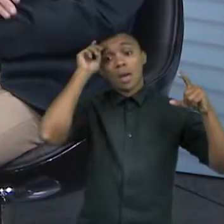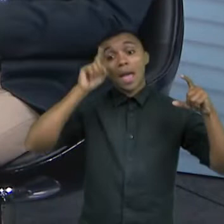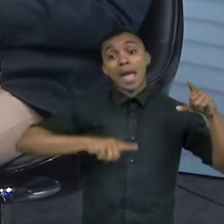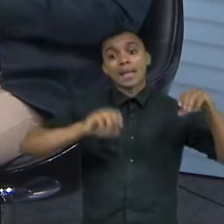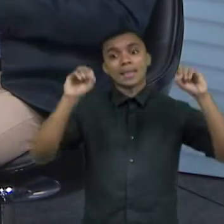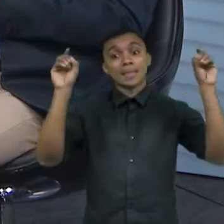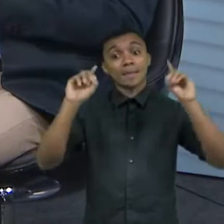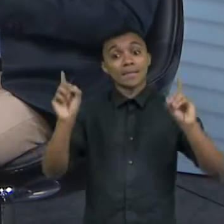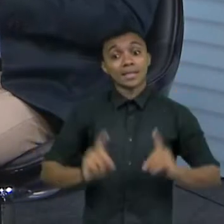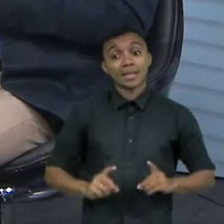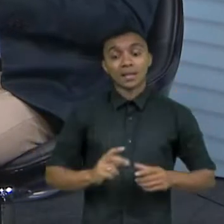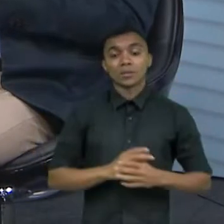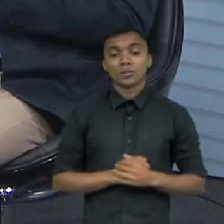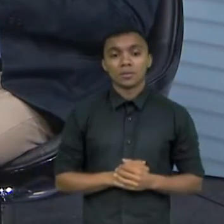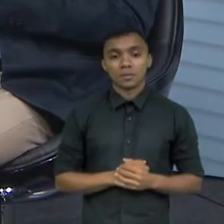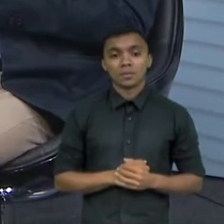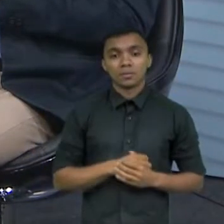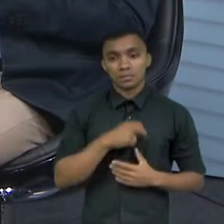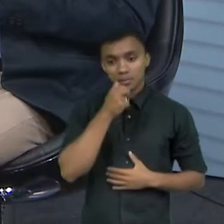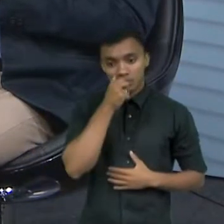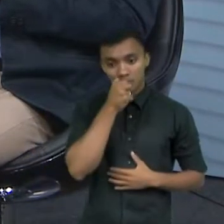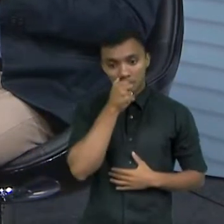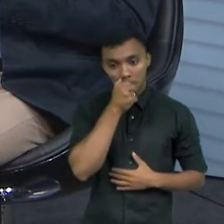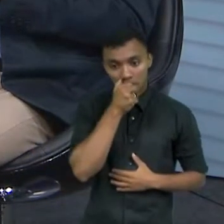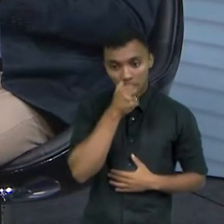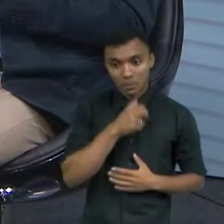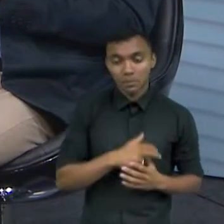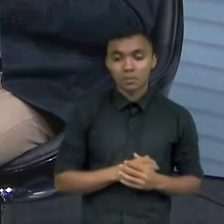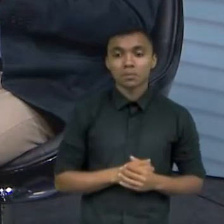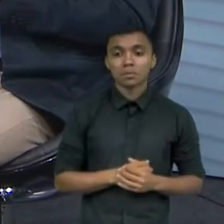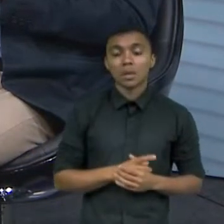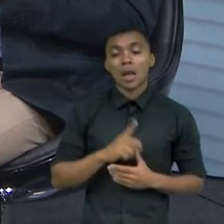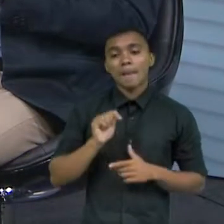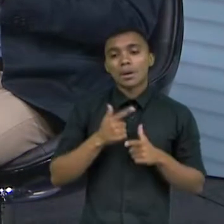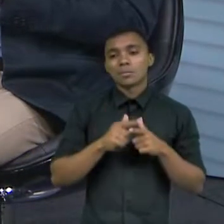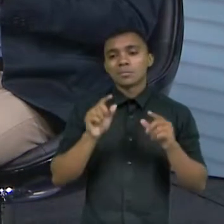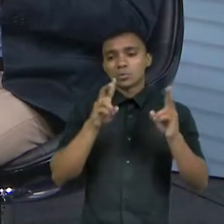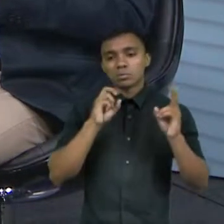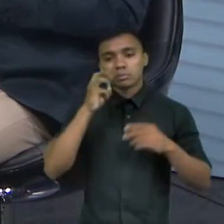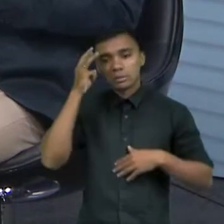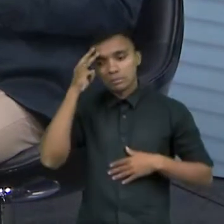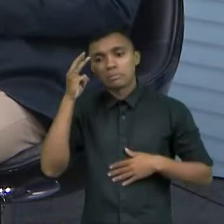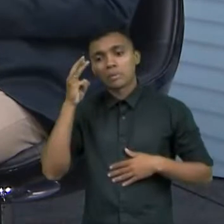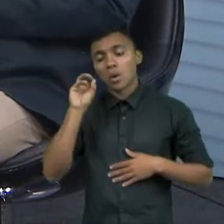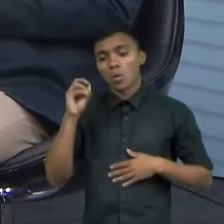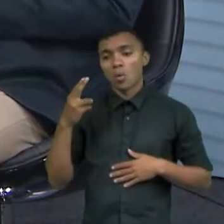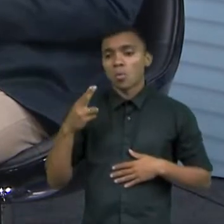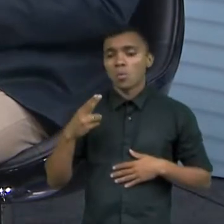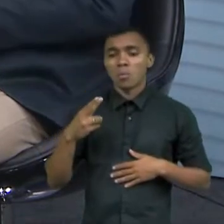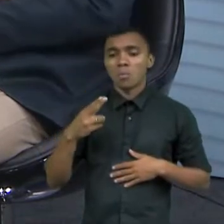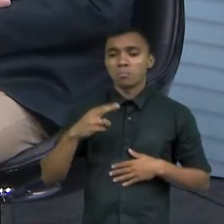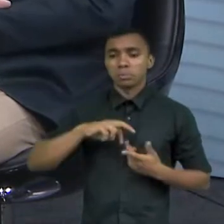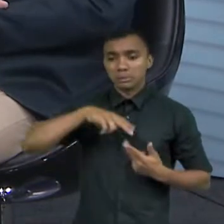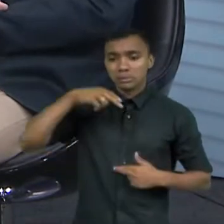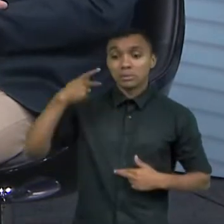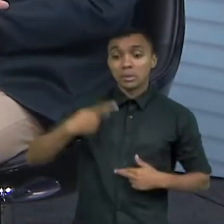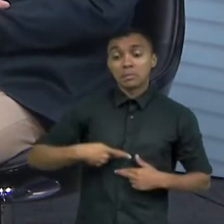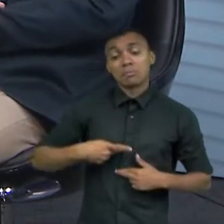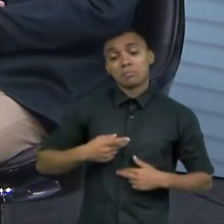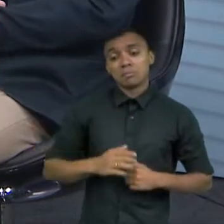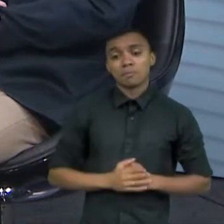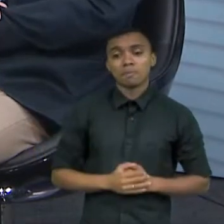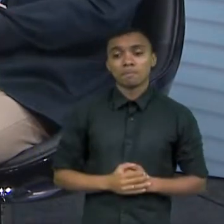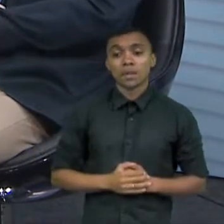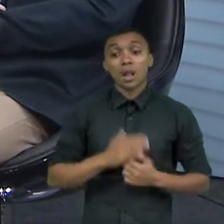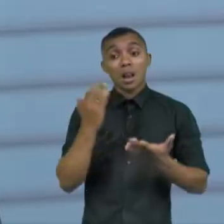que pode ser o impedimento intelectual mental sensorial que é o autista isso então no livro inclusive